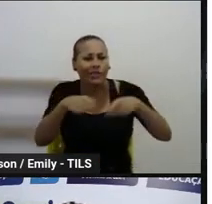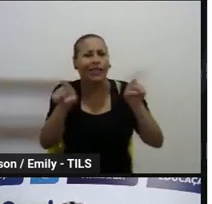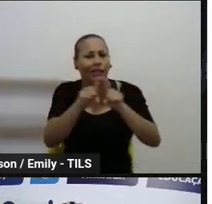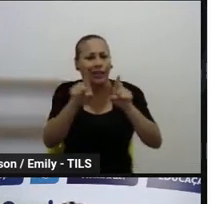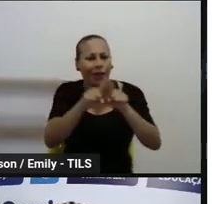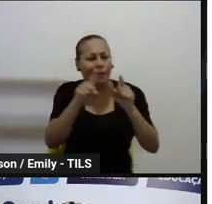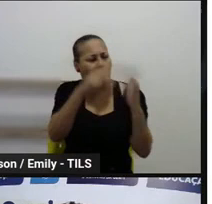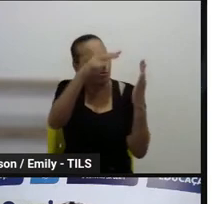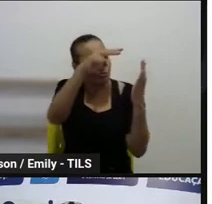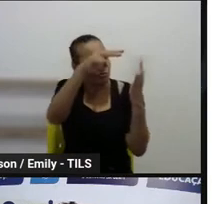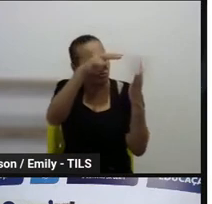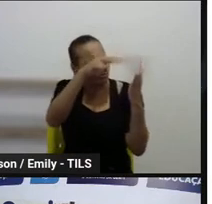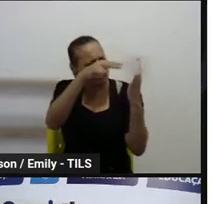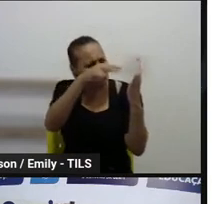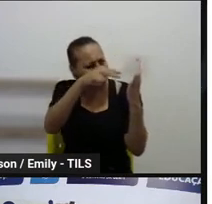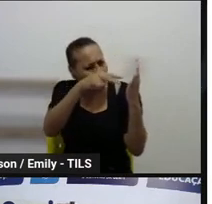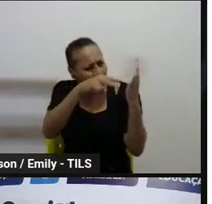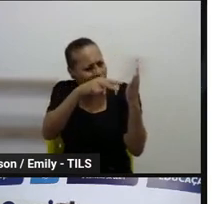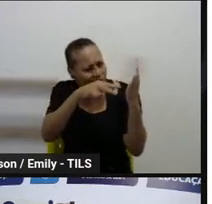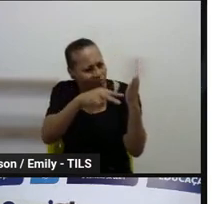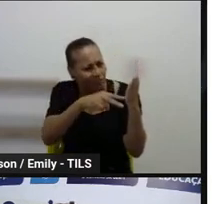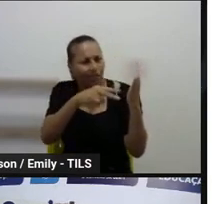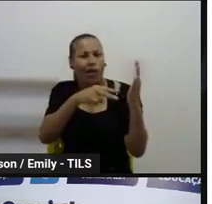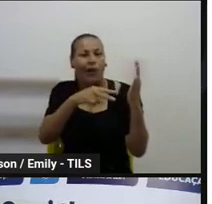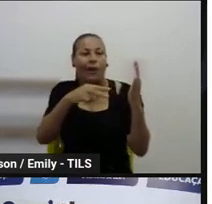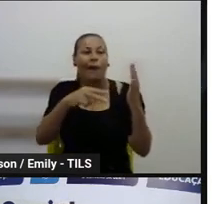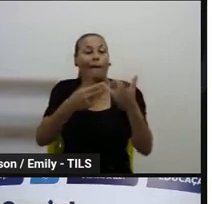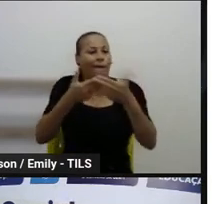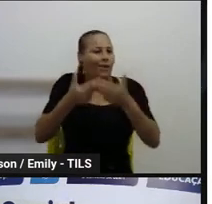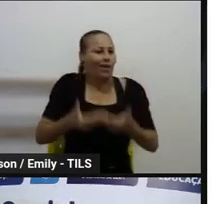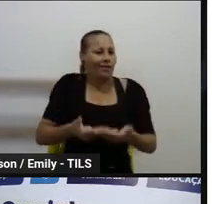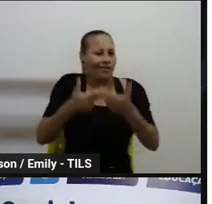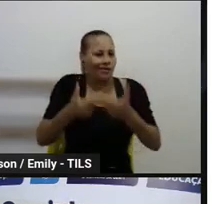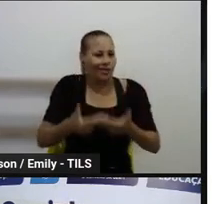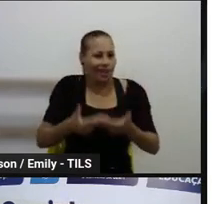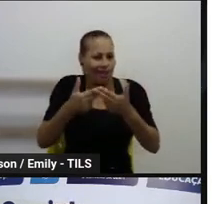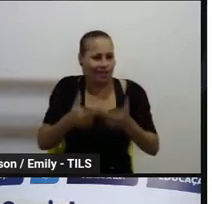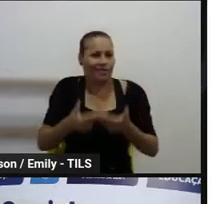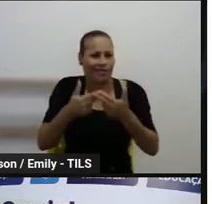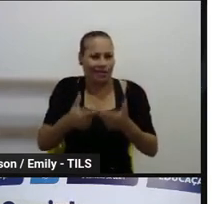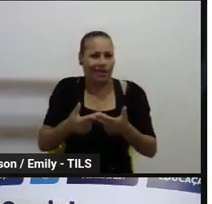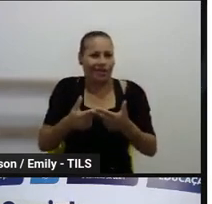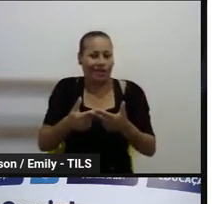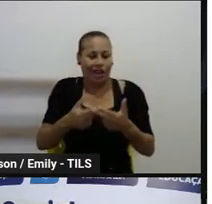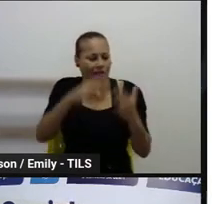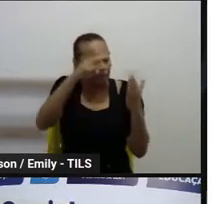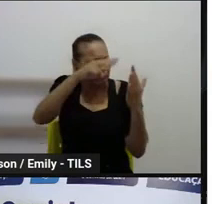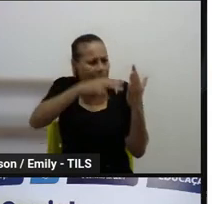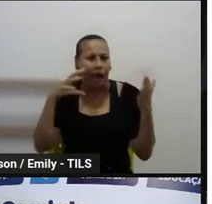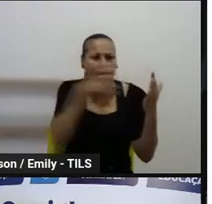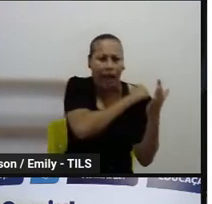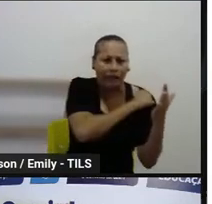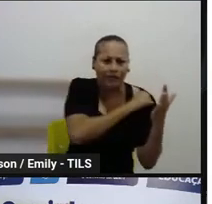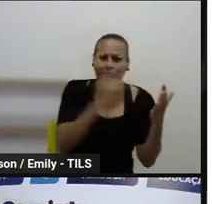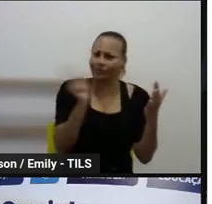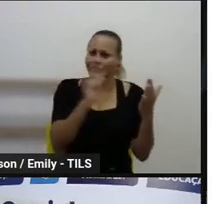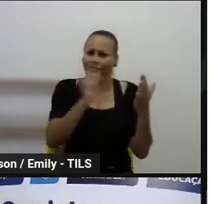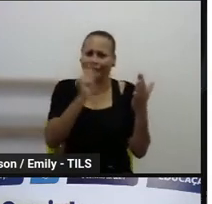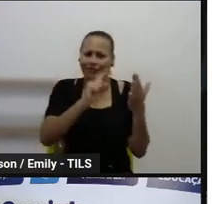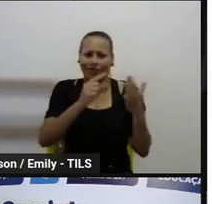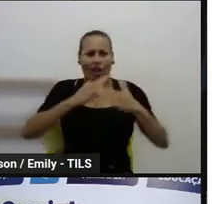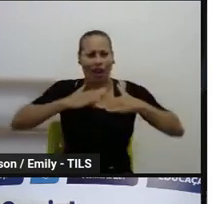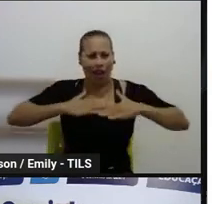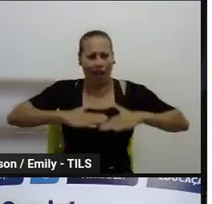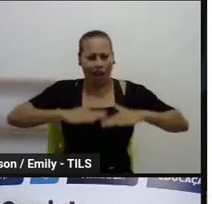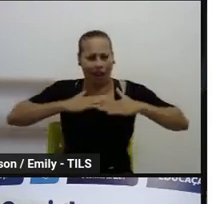com bem cuidado porque precisa enviar alguns documentos, não pode, é critério mesmo para que a